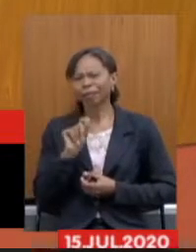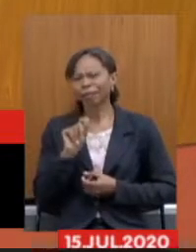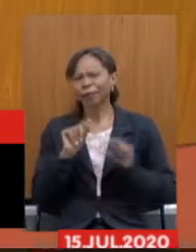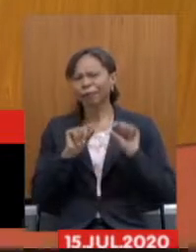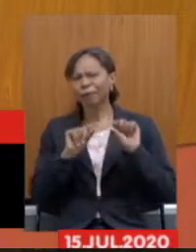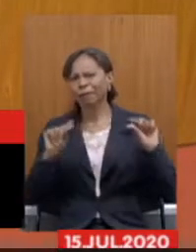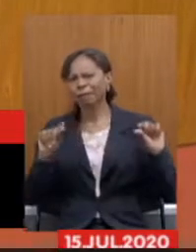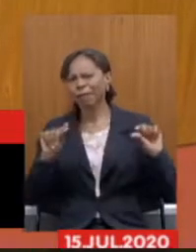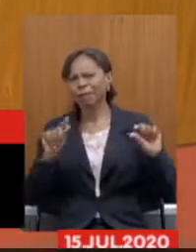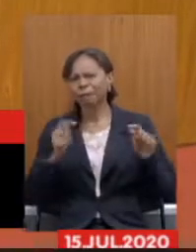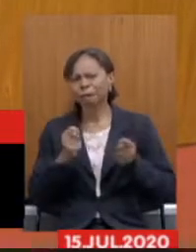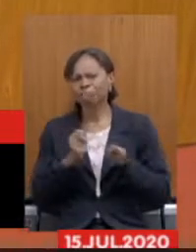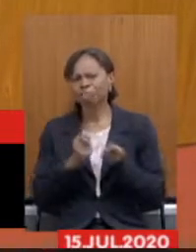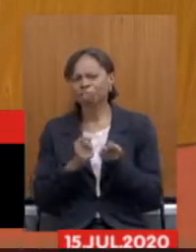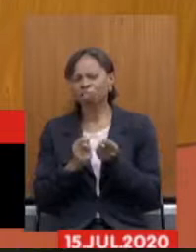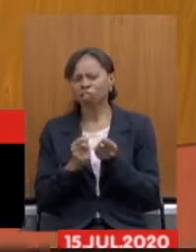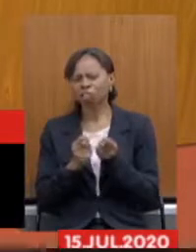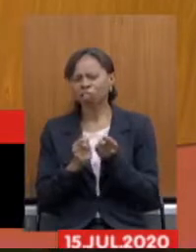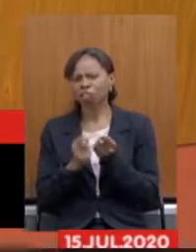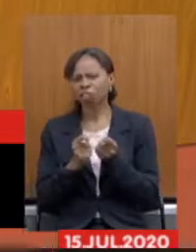em que a avareza ela